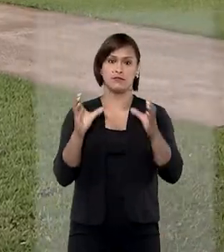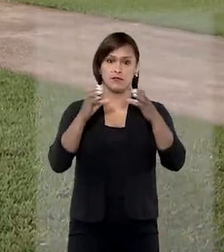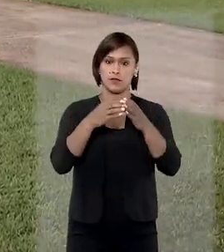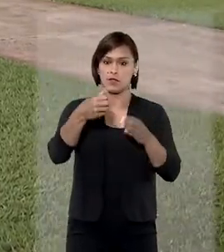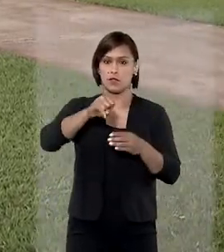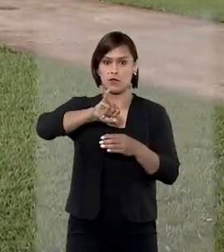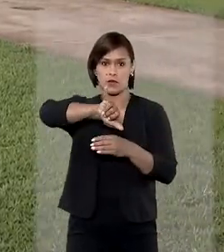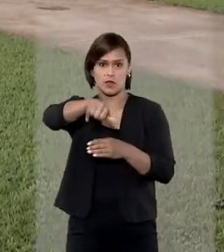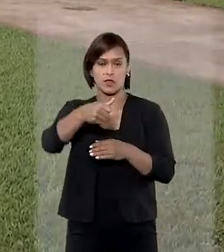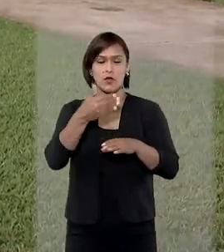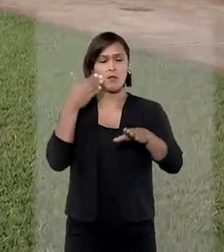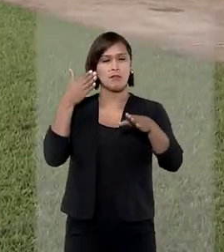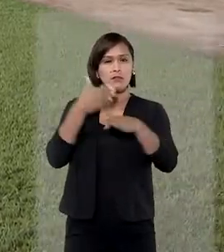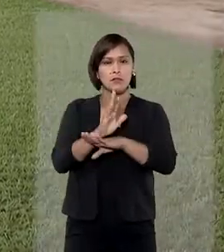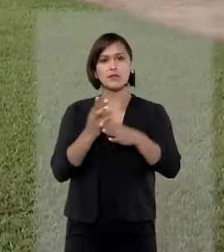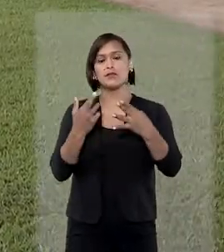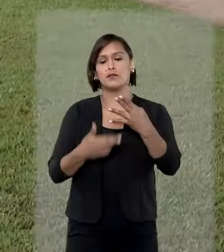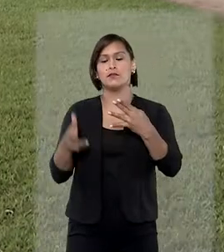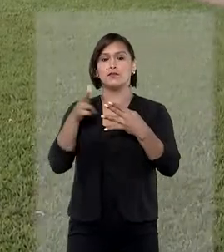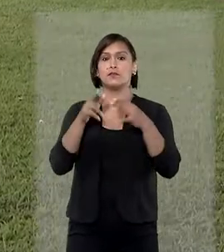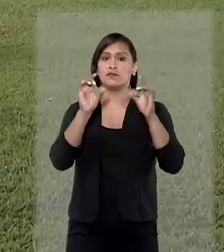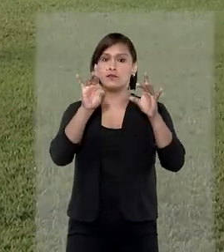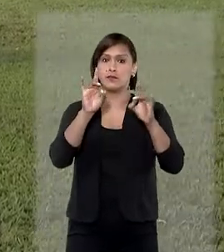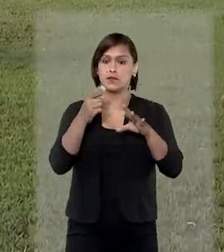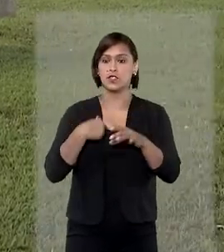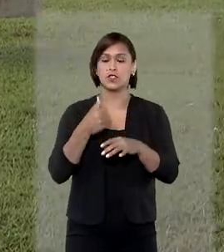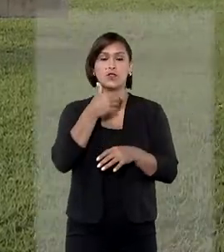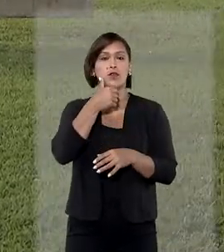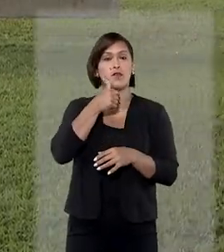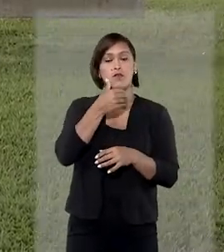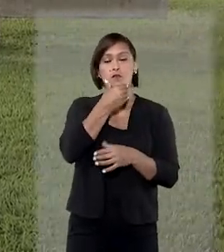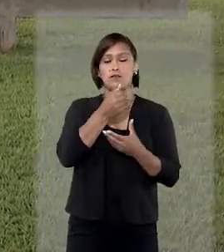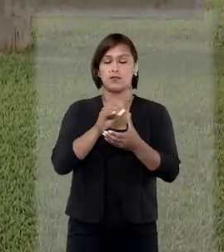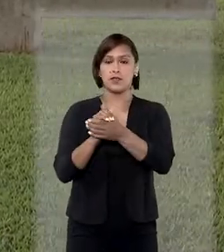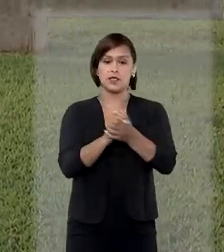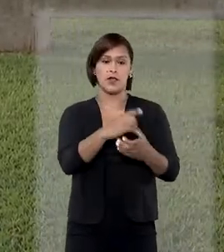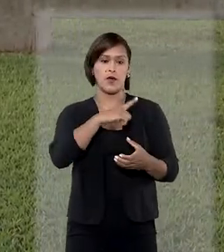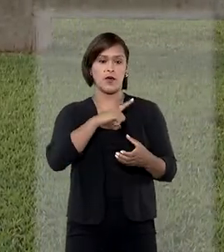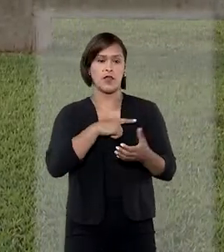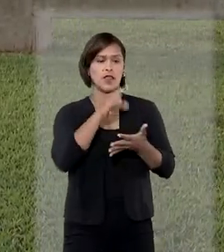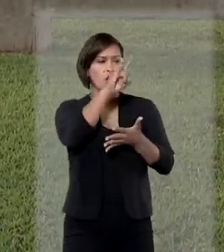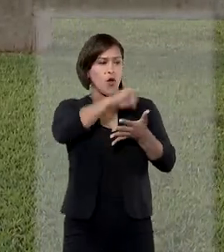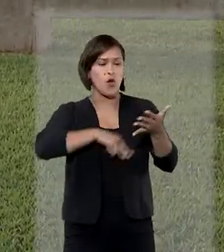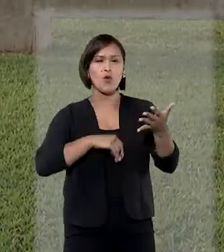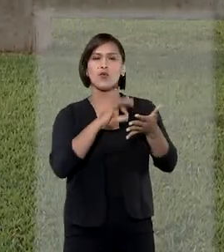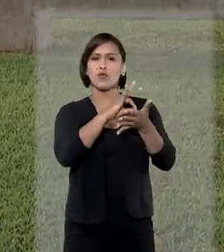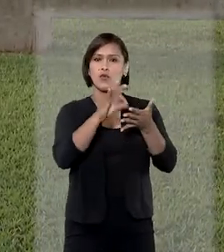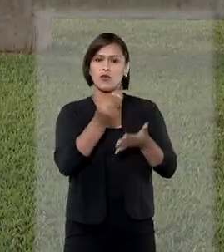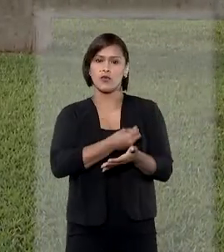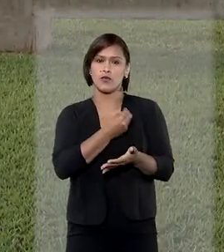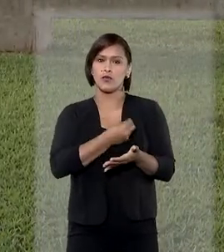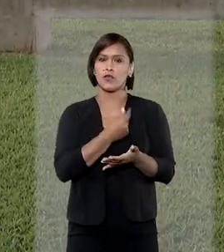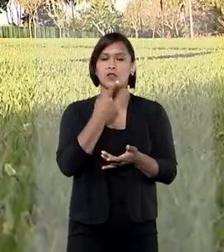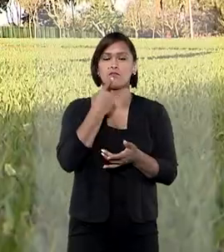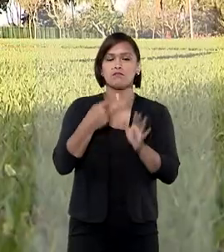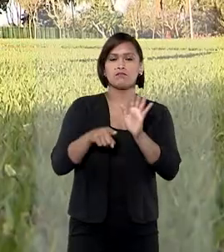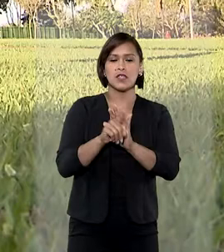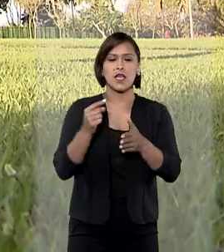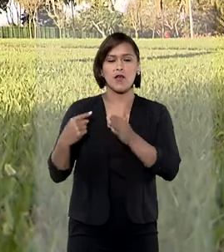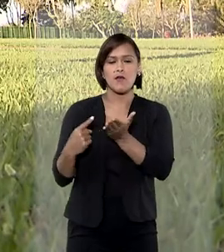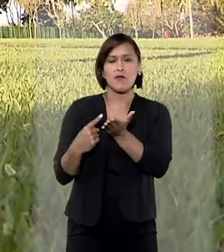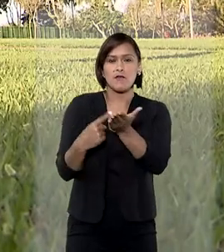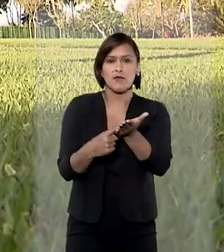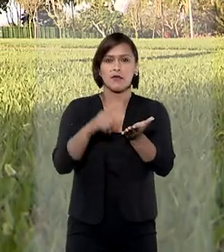turma do STJ deu provimento ao recurso especial de um casal que detém a guarda de um menor para restabelecer a sentença e